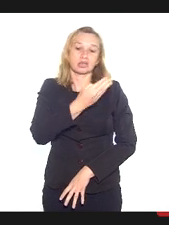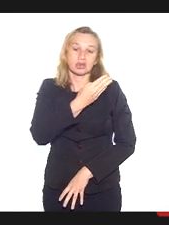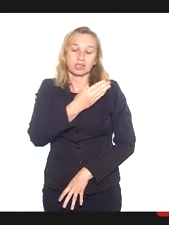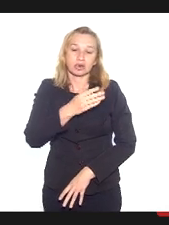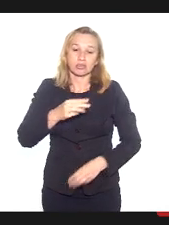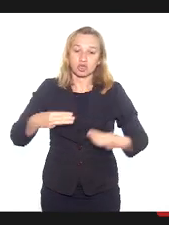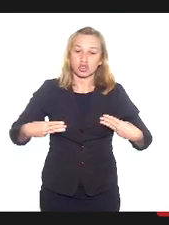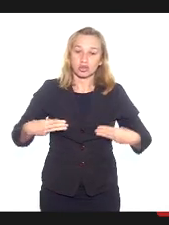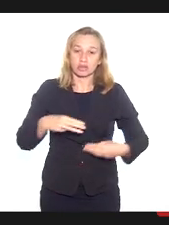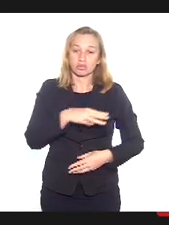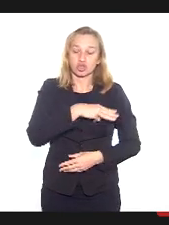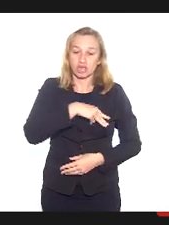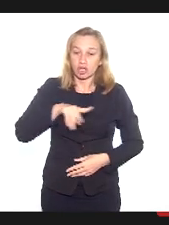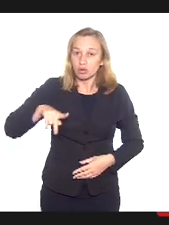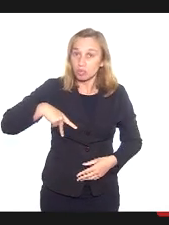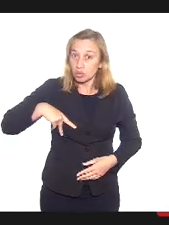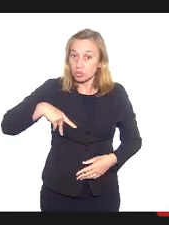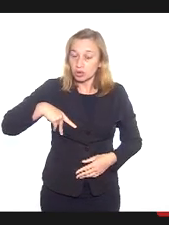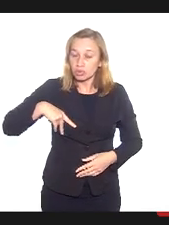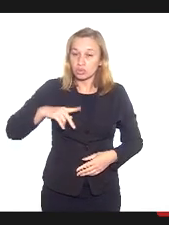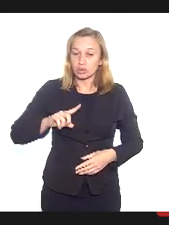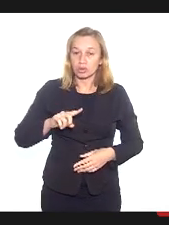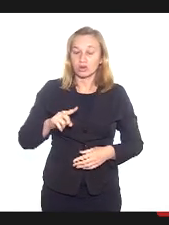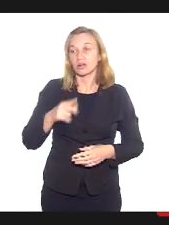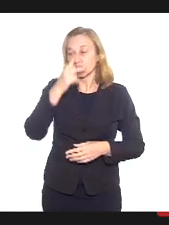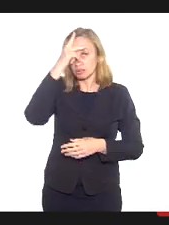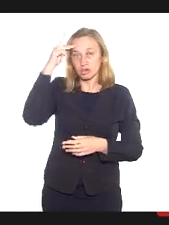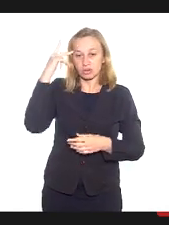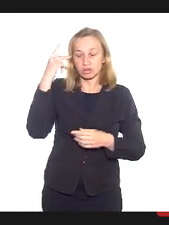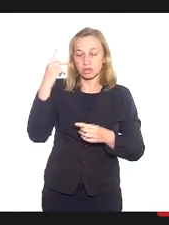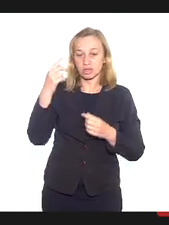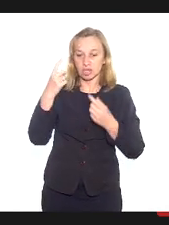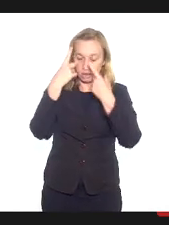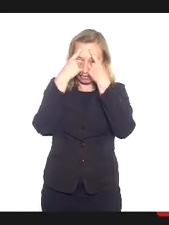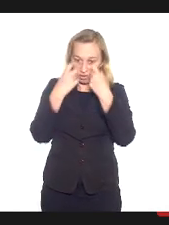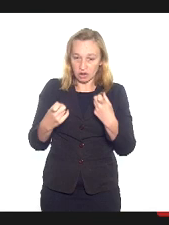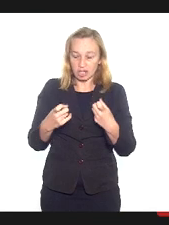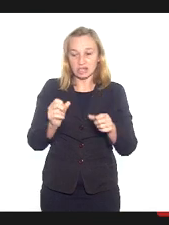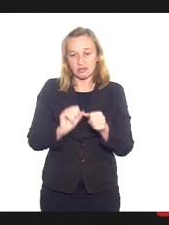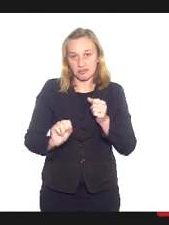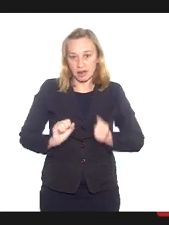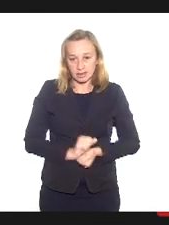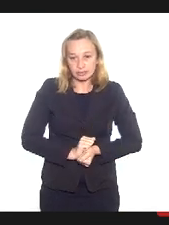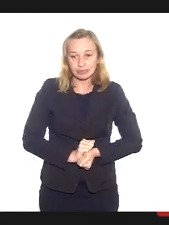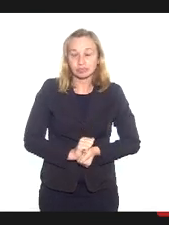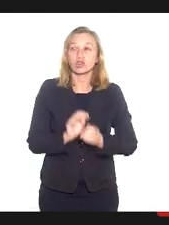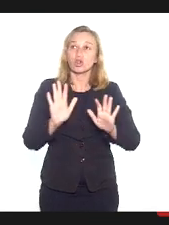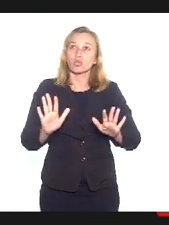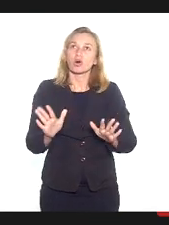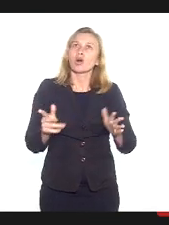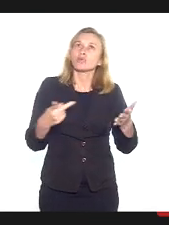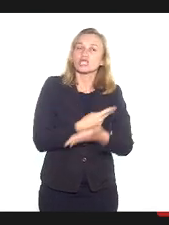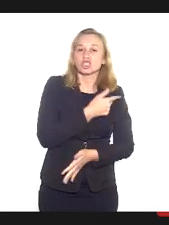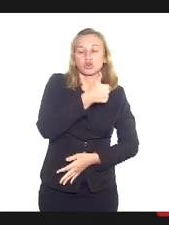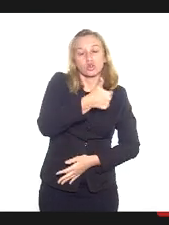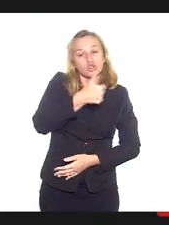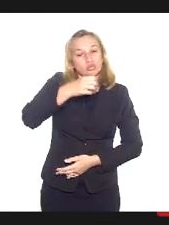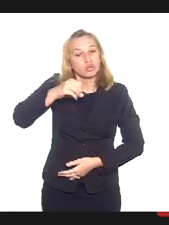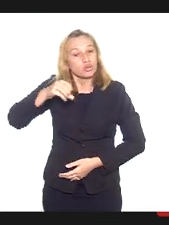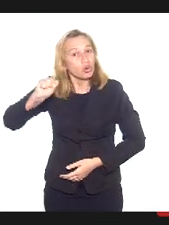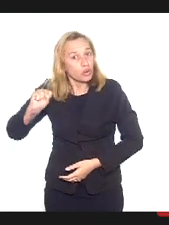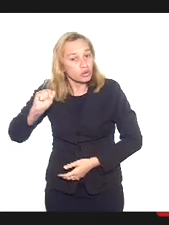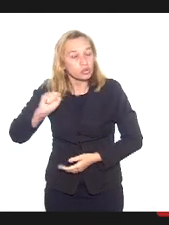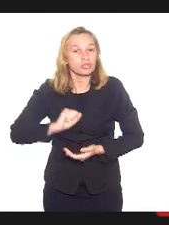que se excederem. Dou um exemplo aqui de um caso concreto acontecido em 2008, quando